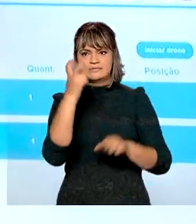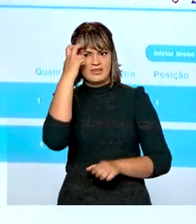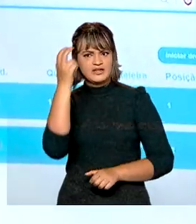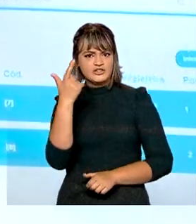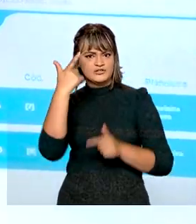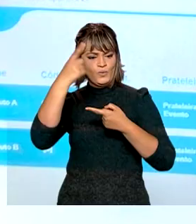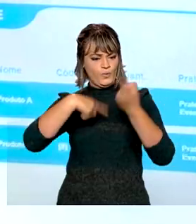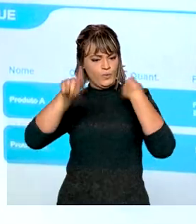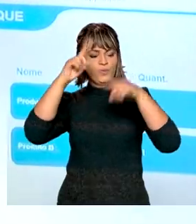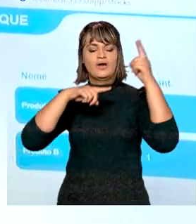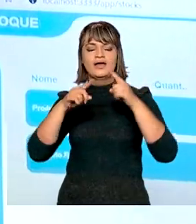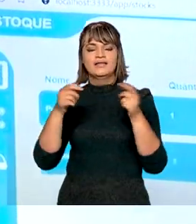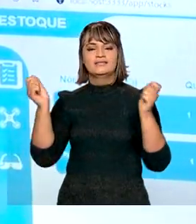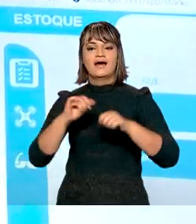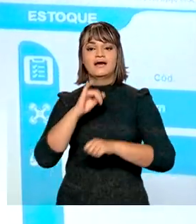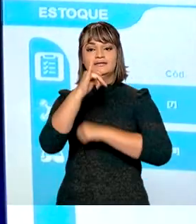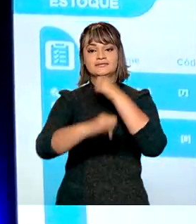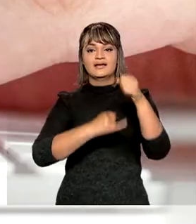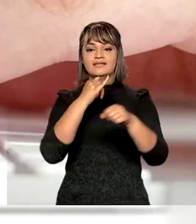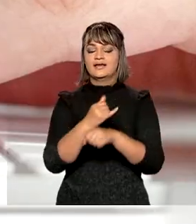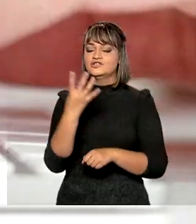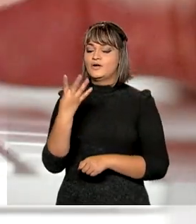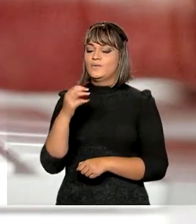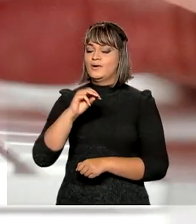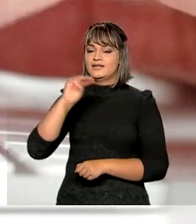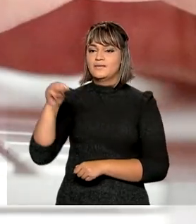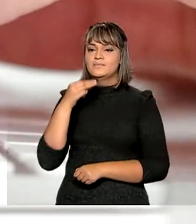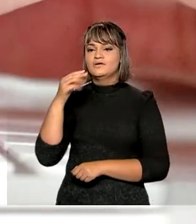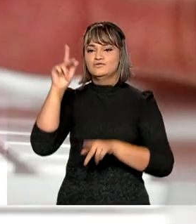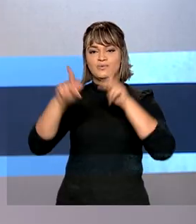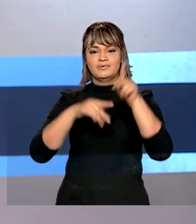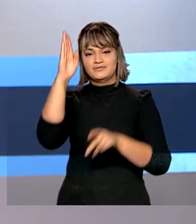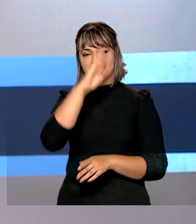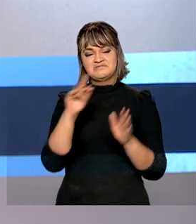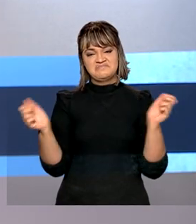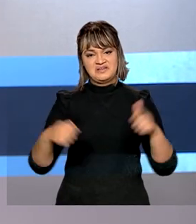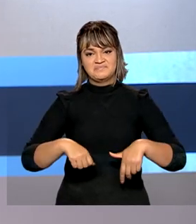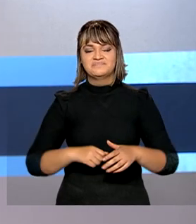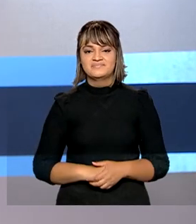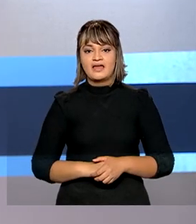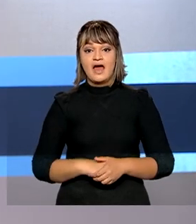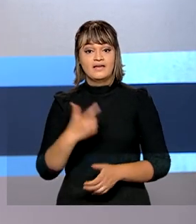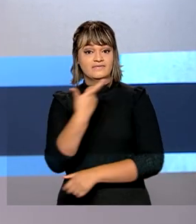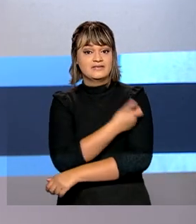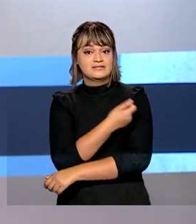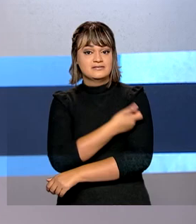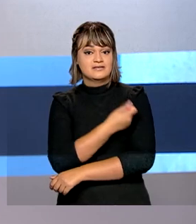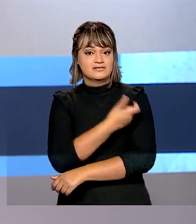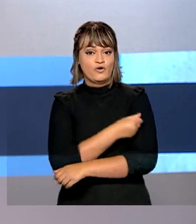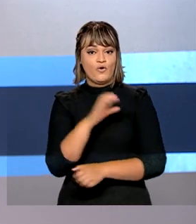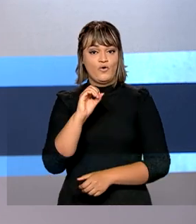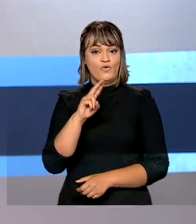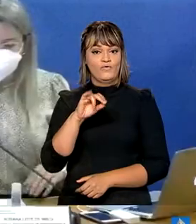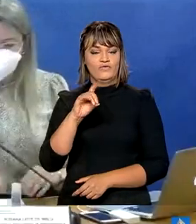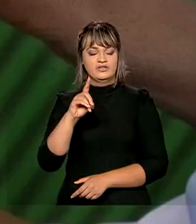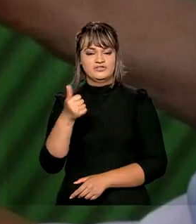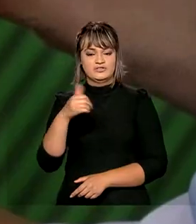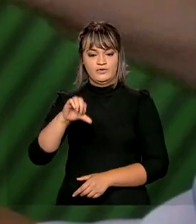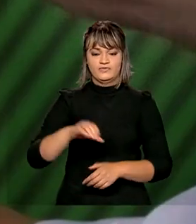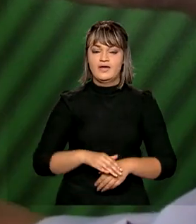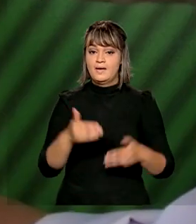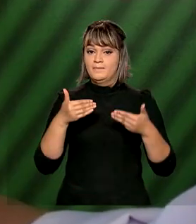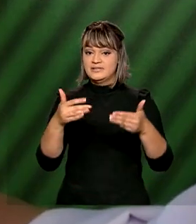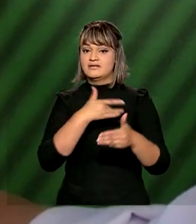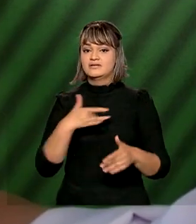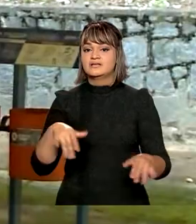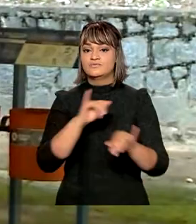inteligentes e levar internet a 40 milhões de brasileiros. Vacinação contra a Covid-19. Ministério